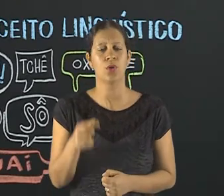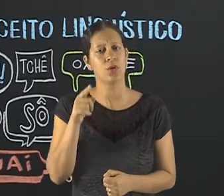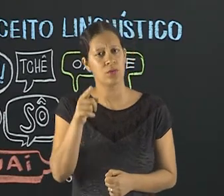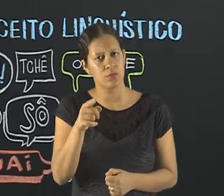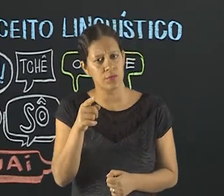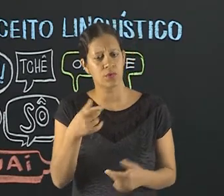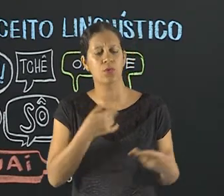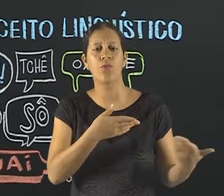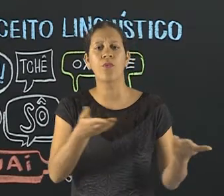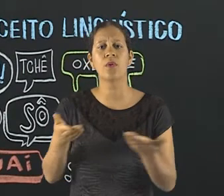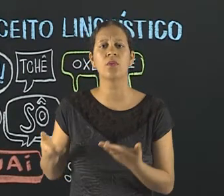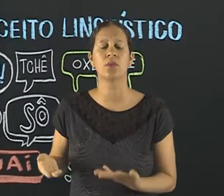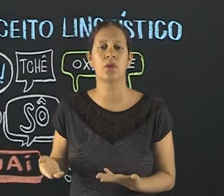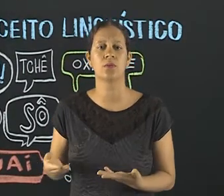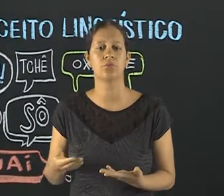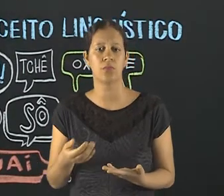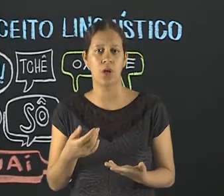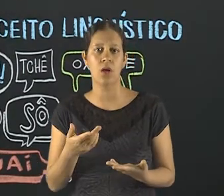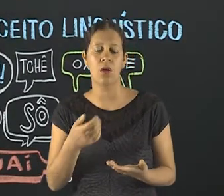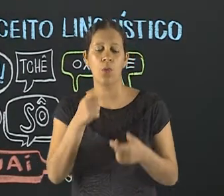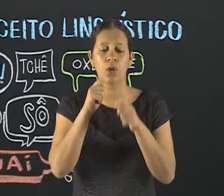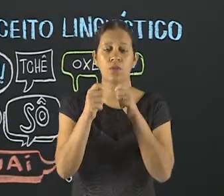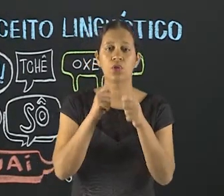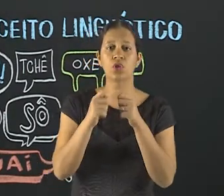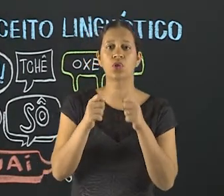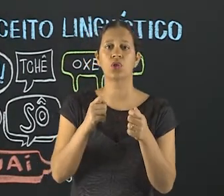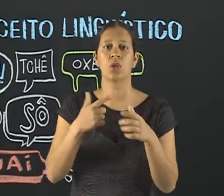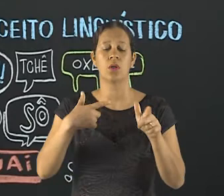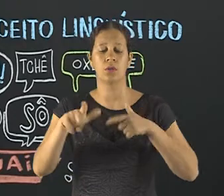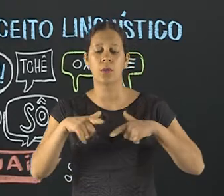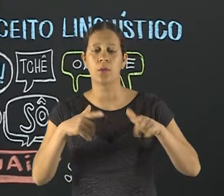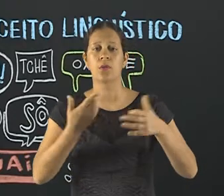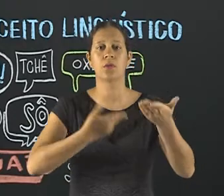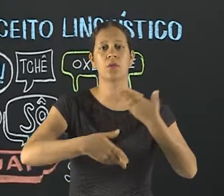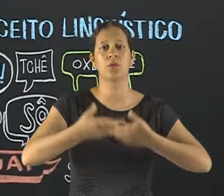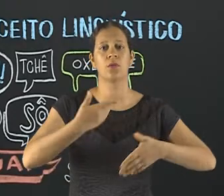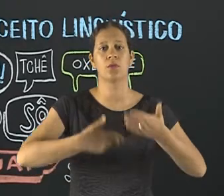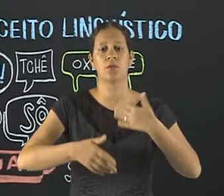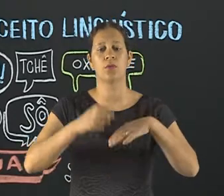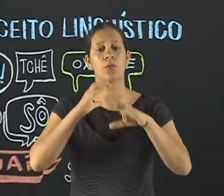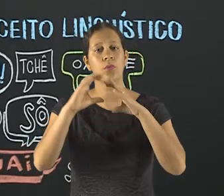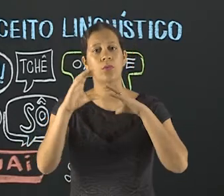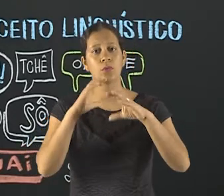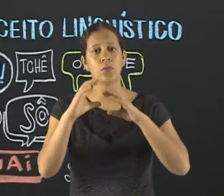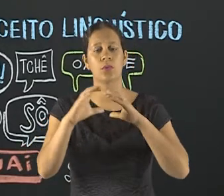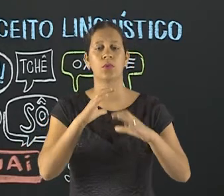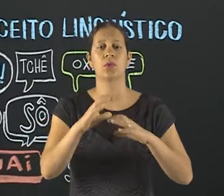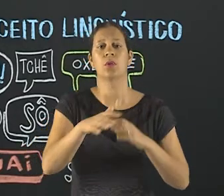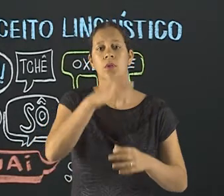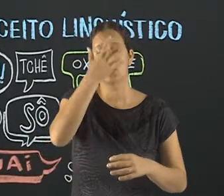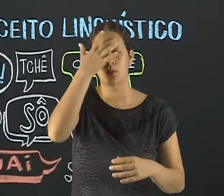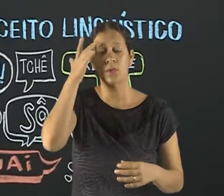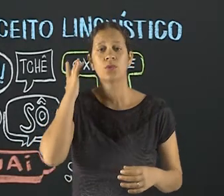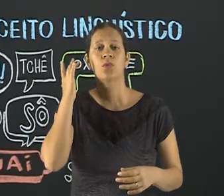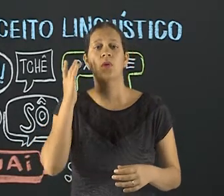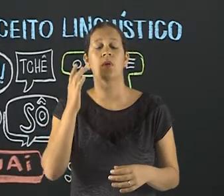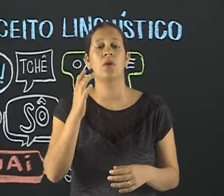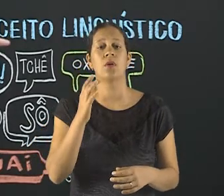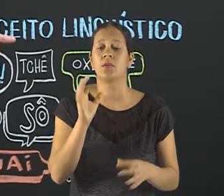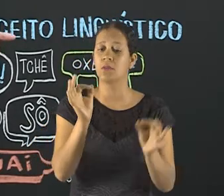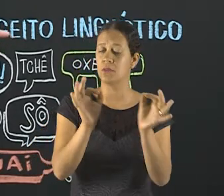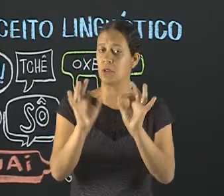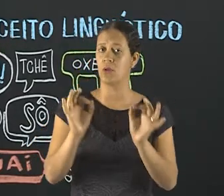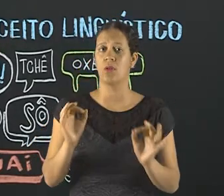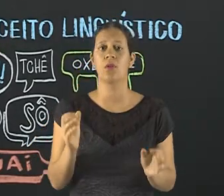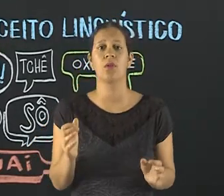Vamos imaginar que você é convidado pra uma entrevista de emprego. Essa conversa, essa troca, essa comunicação que você vai ter com a pessoa que tá do outro lado